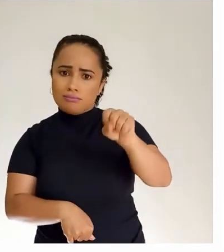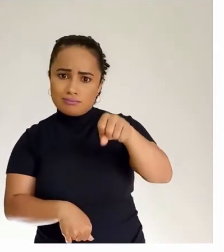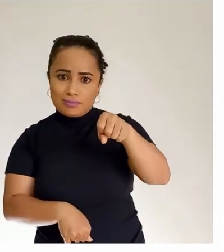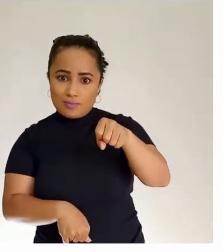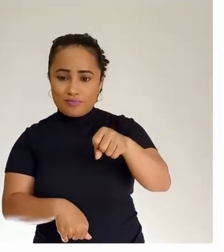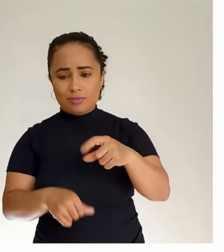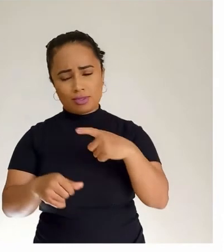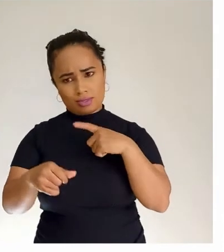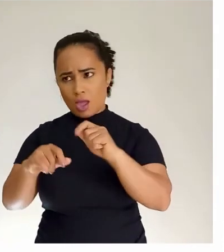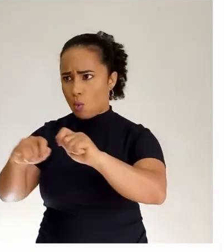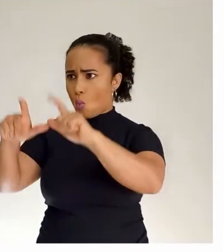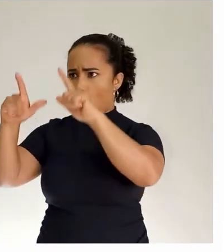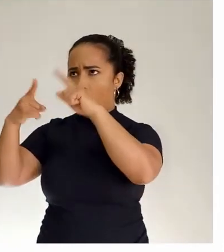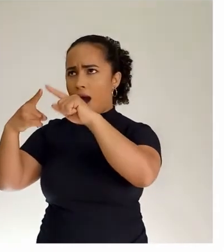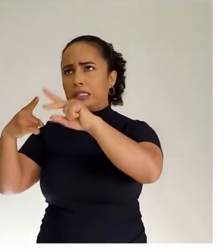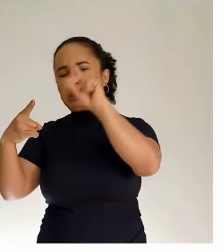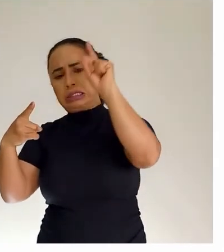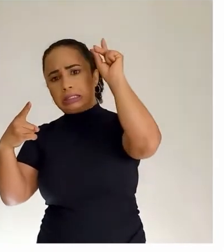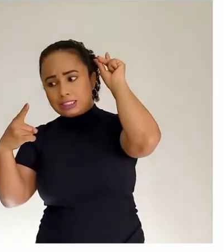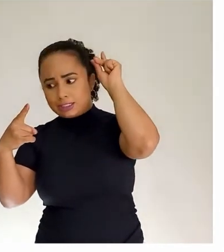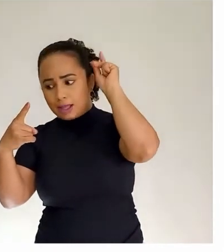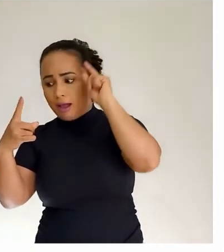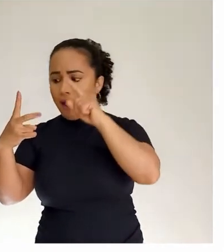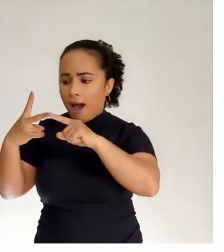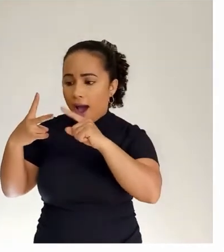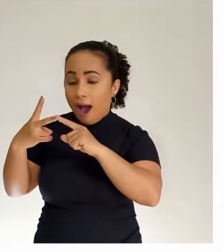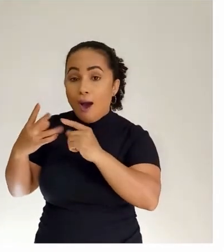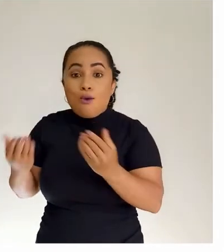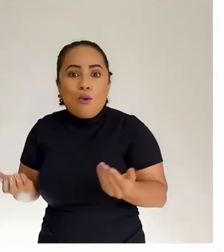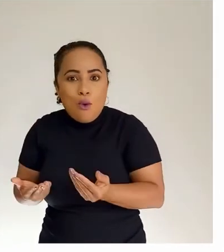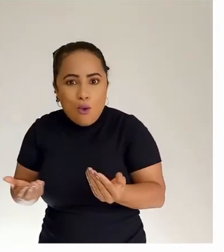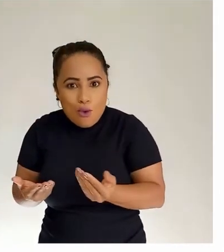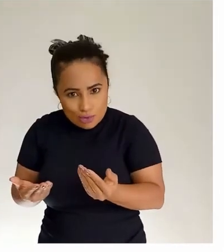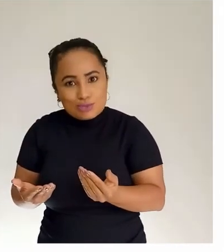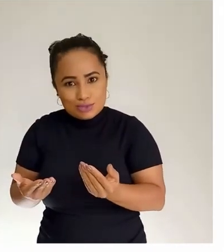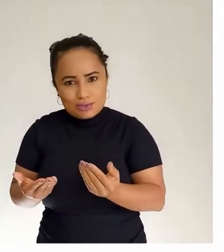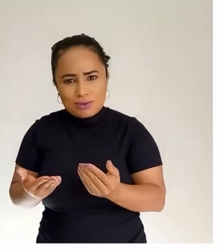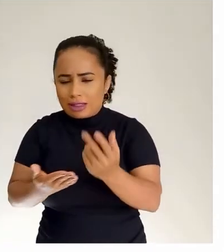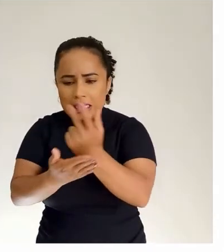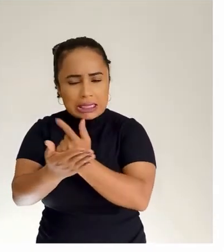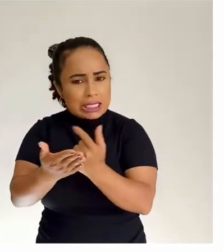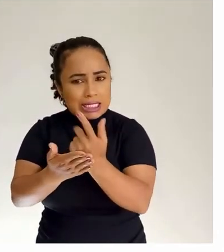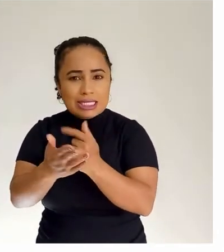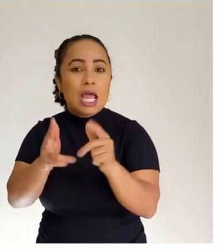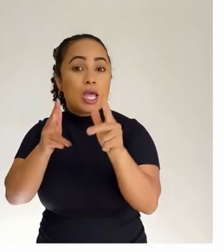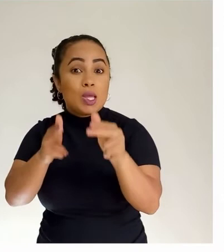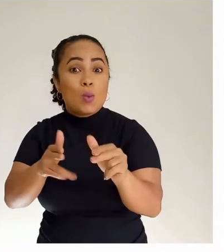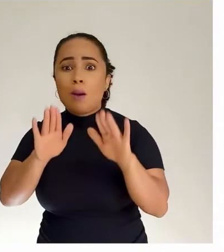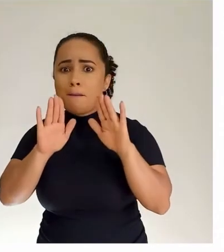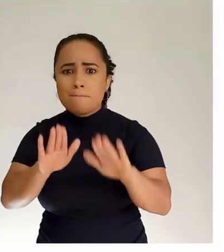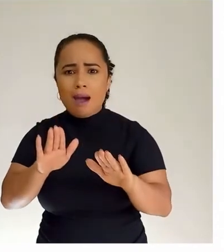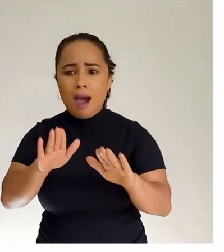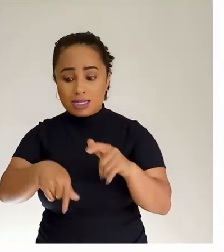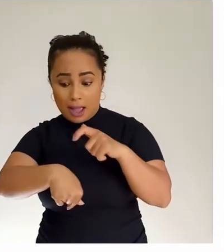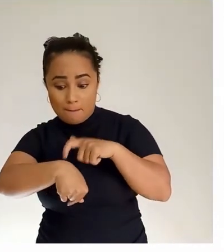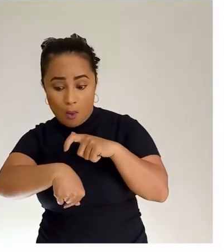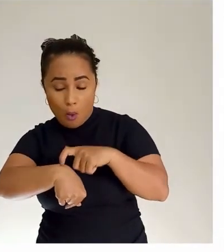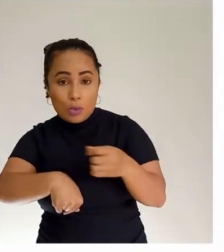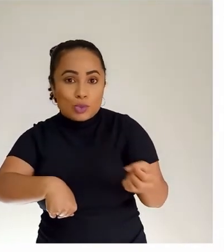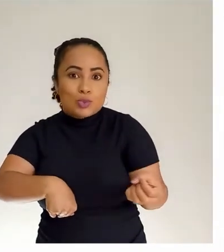pintura. Ela é como se fosse a pintura, mas só que dá um enfoque diferente próprio do tempo. Atualiza